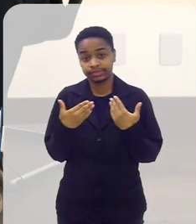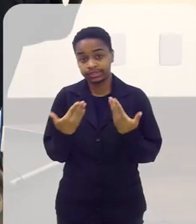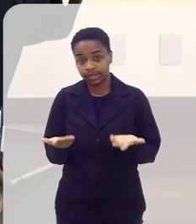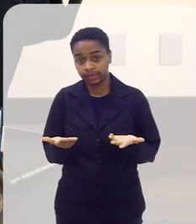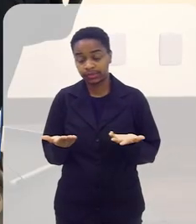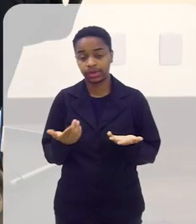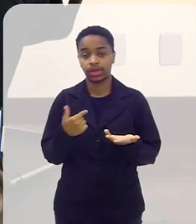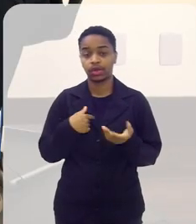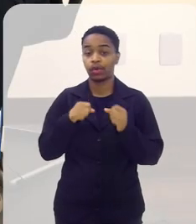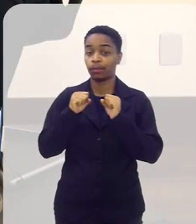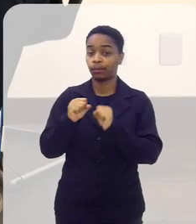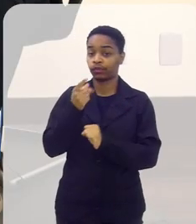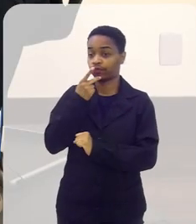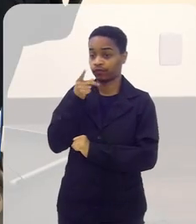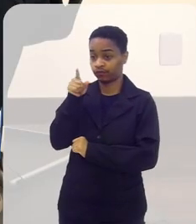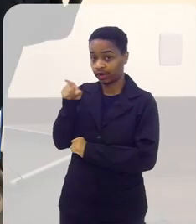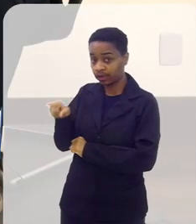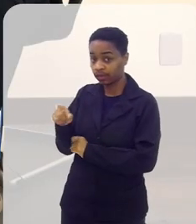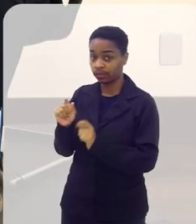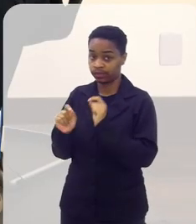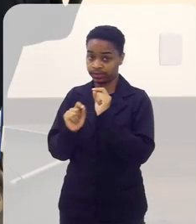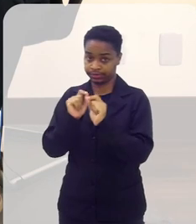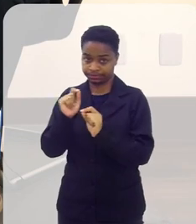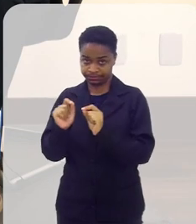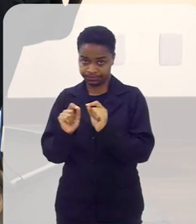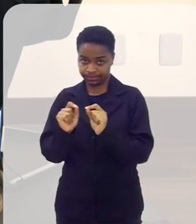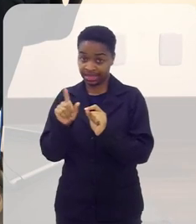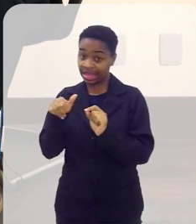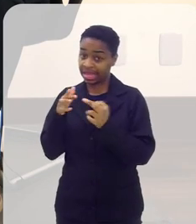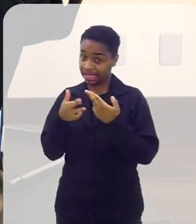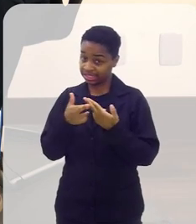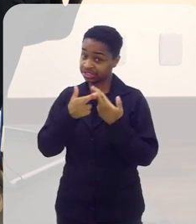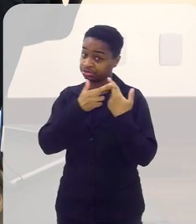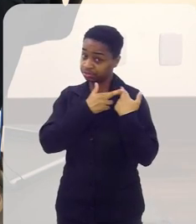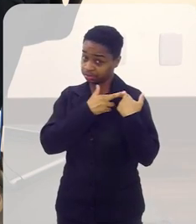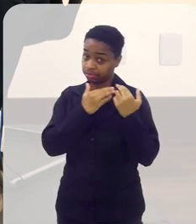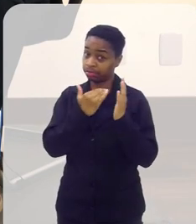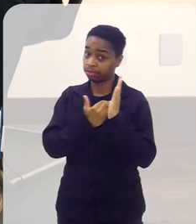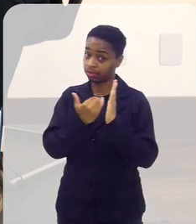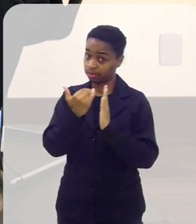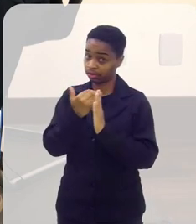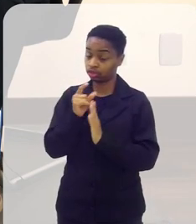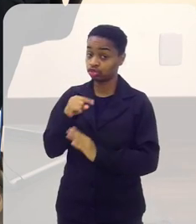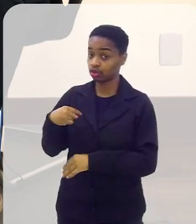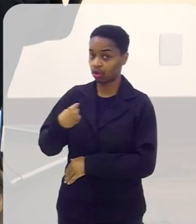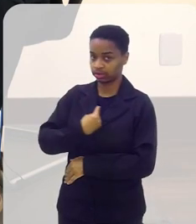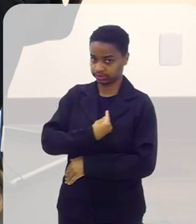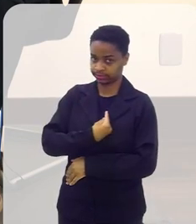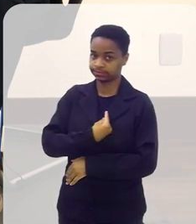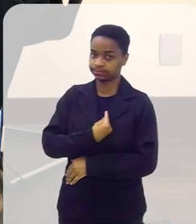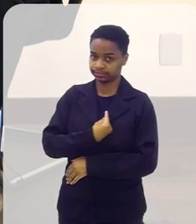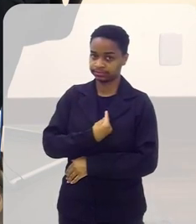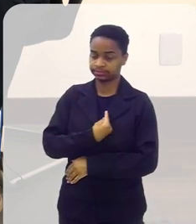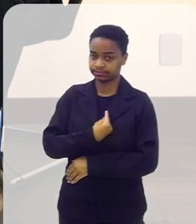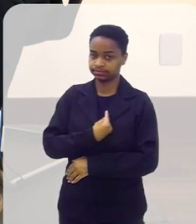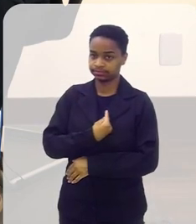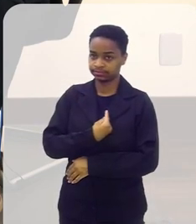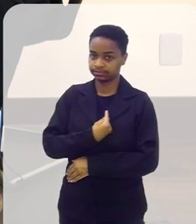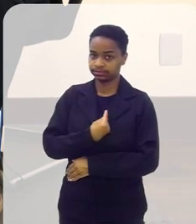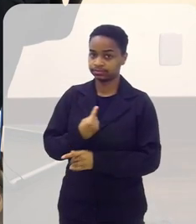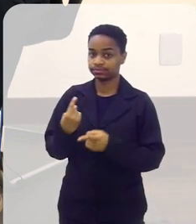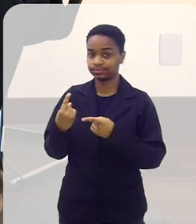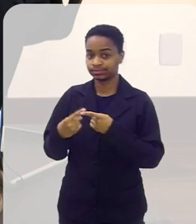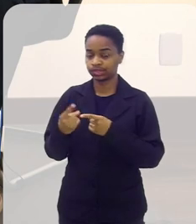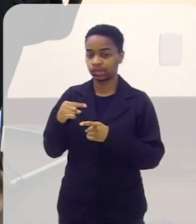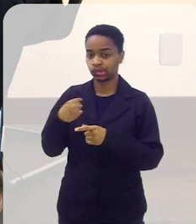então assim o eu posso dizer para você é que é uma responsabilidade grande nossa